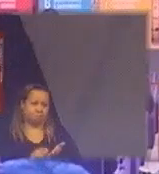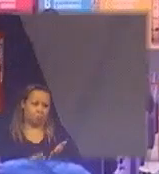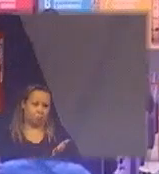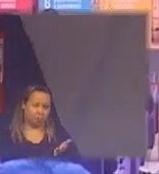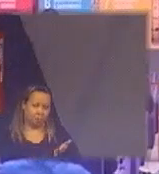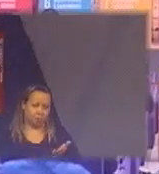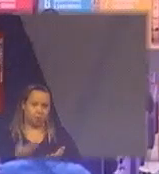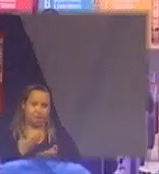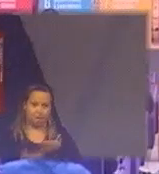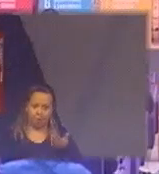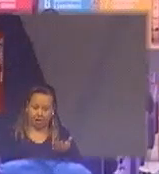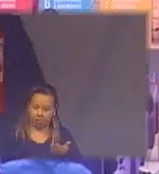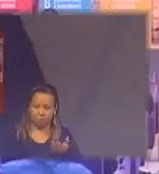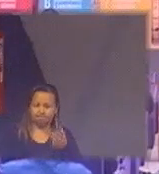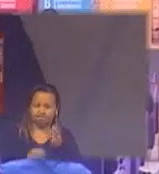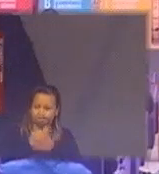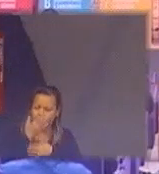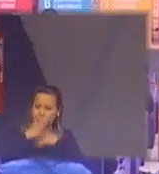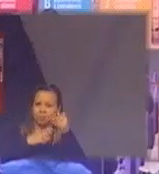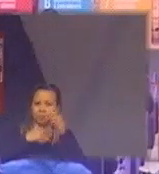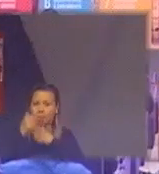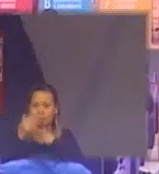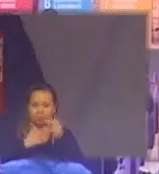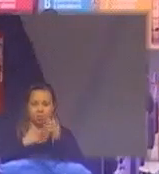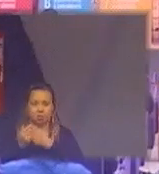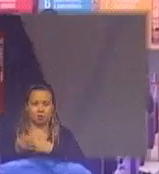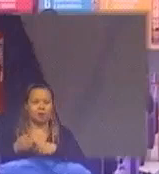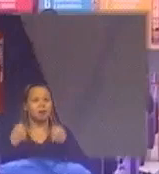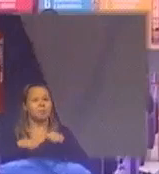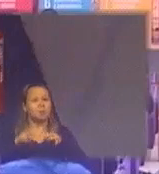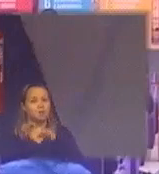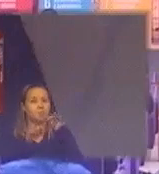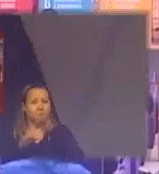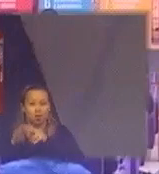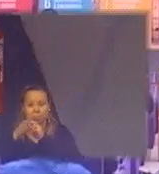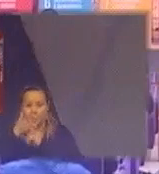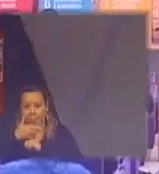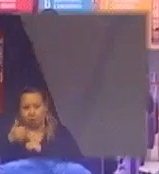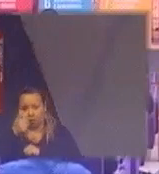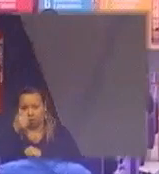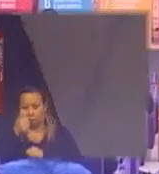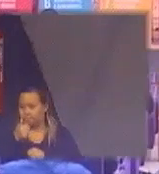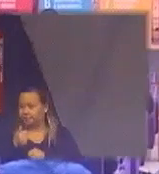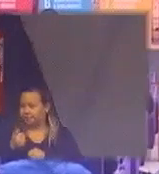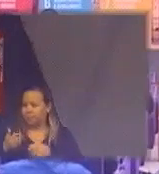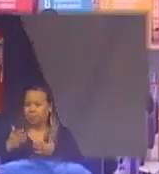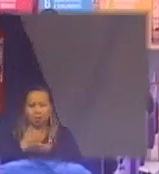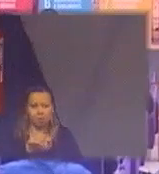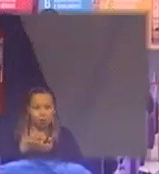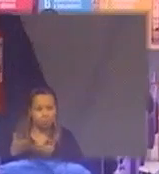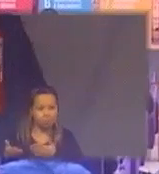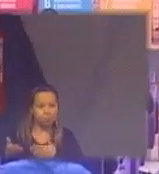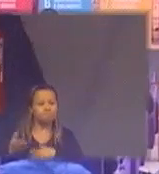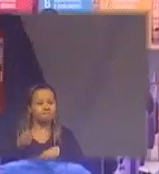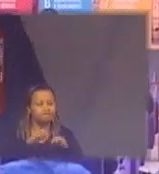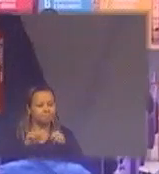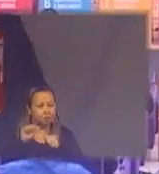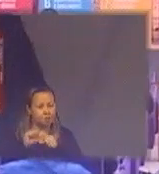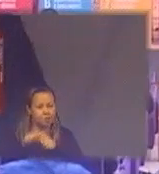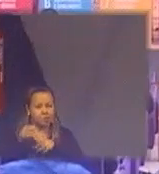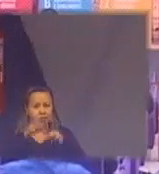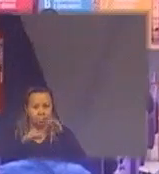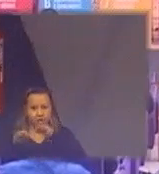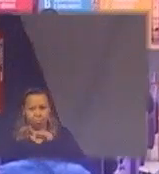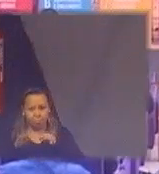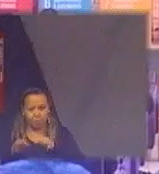a gente tem que tentar planejar melhor e nada como um meio desse a gente poder trocar experiências para poder fazer um melhor planejamento as melhores compras